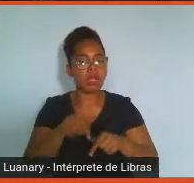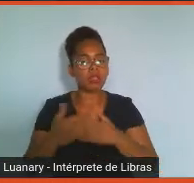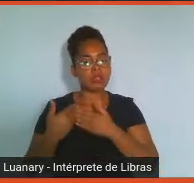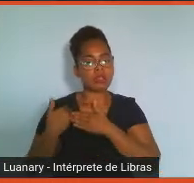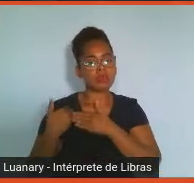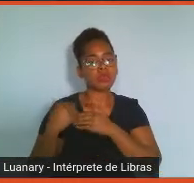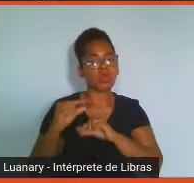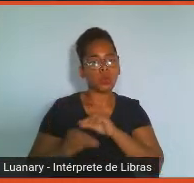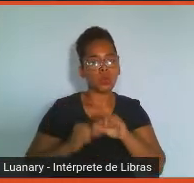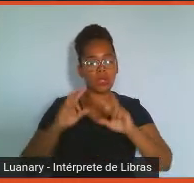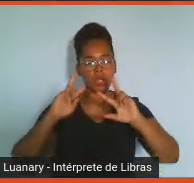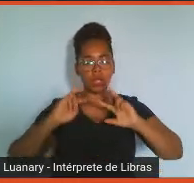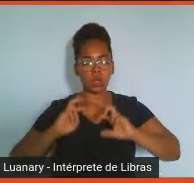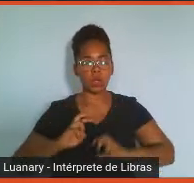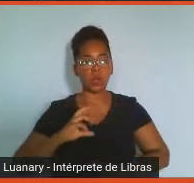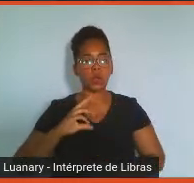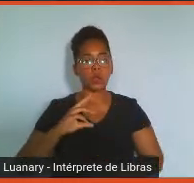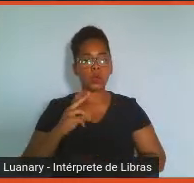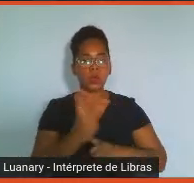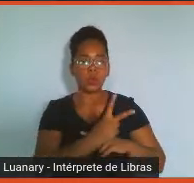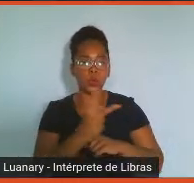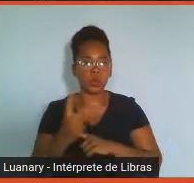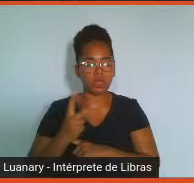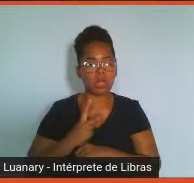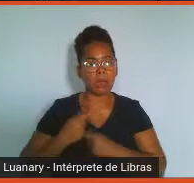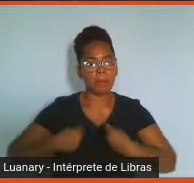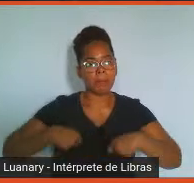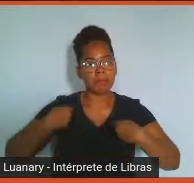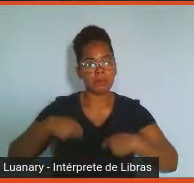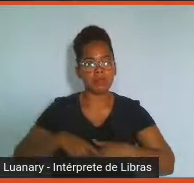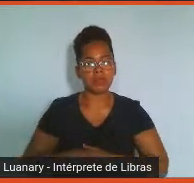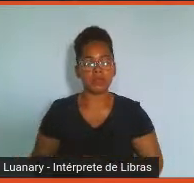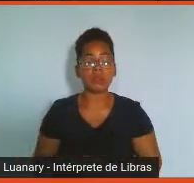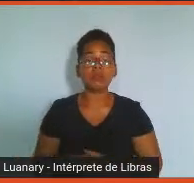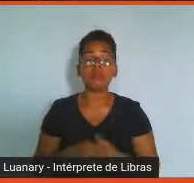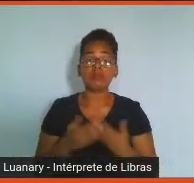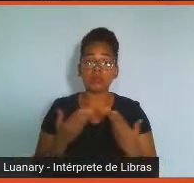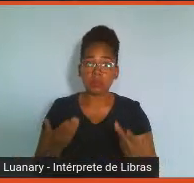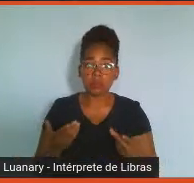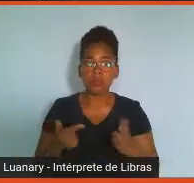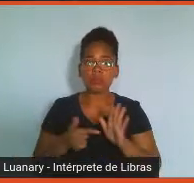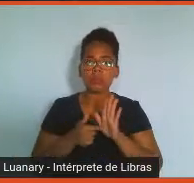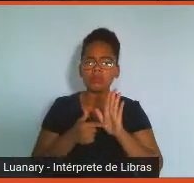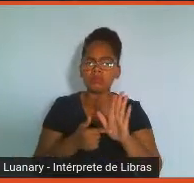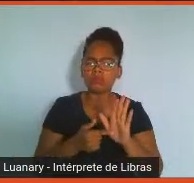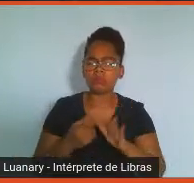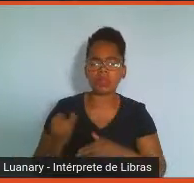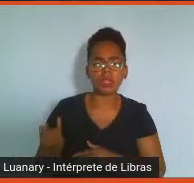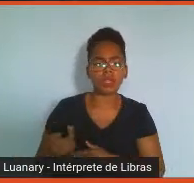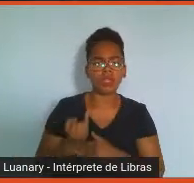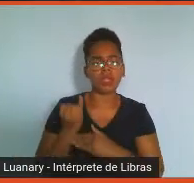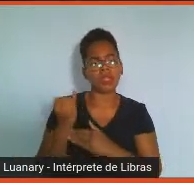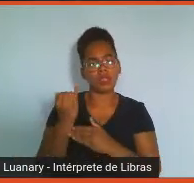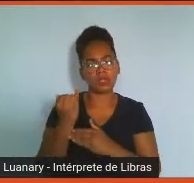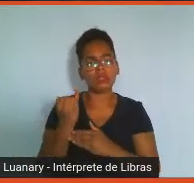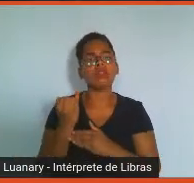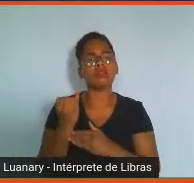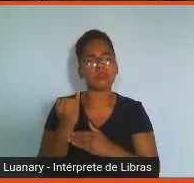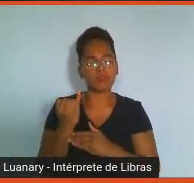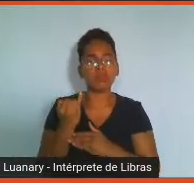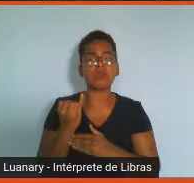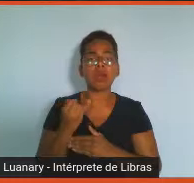responsável pelo seu bem-estar, é isso que vai definir o que nos é importante, por que eu faço